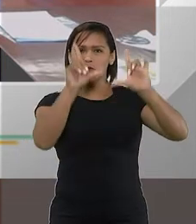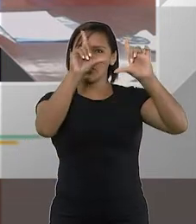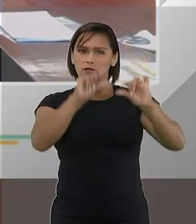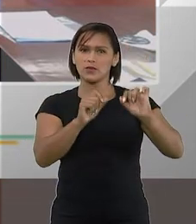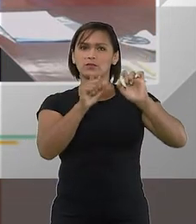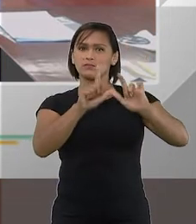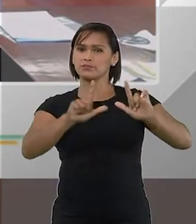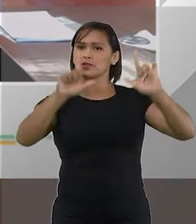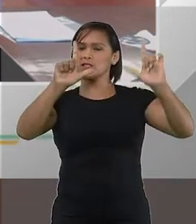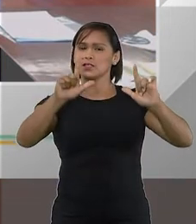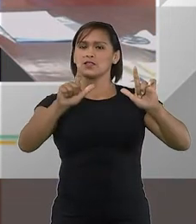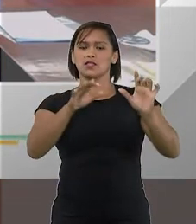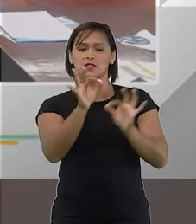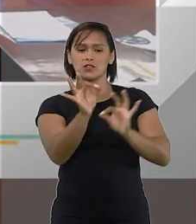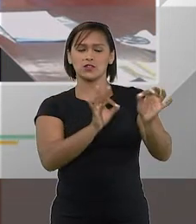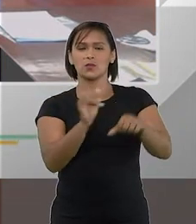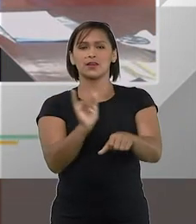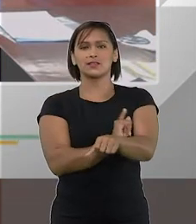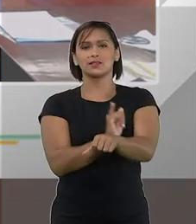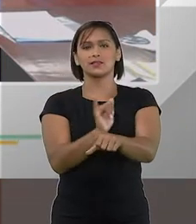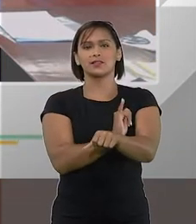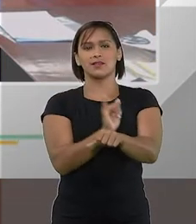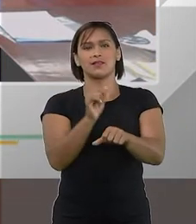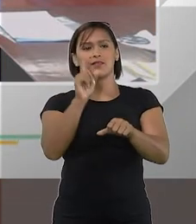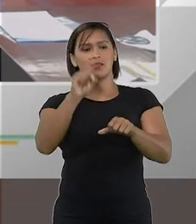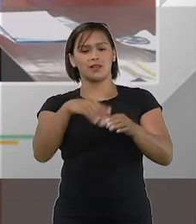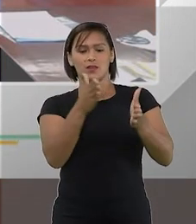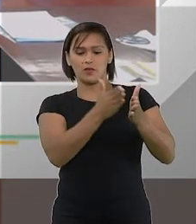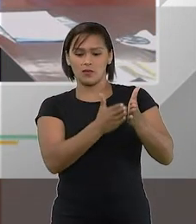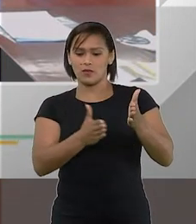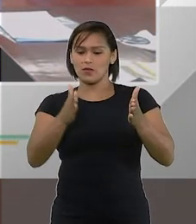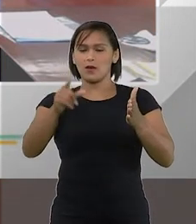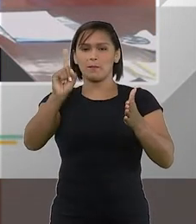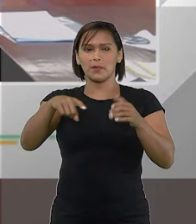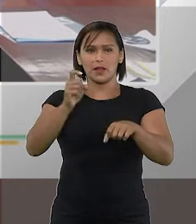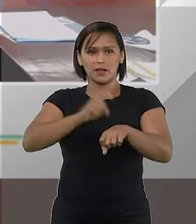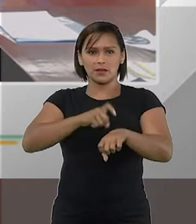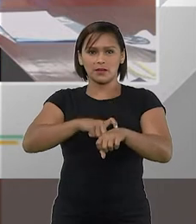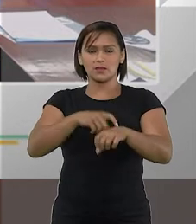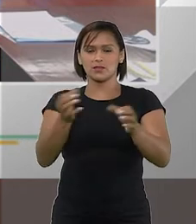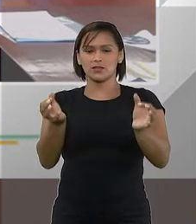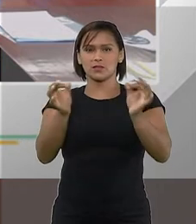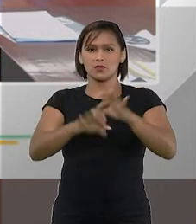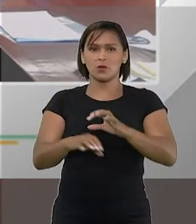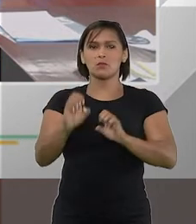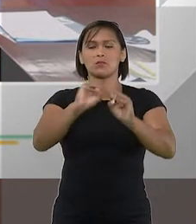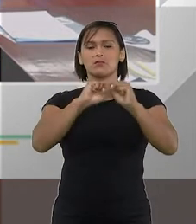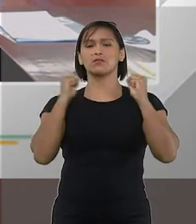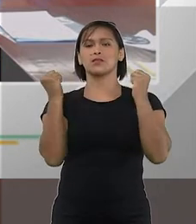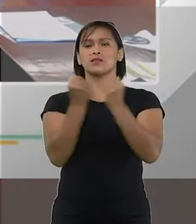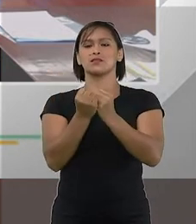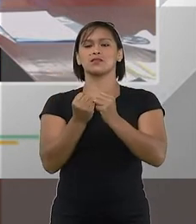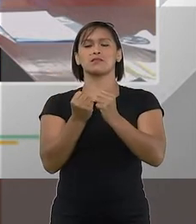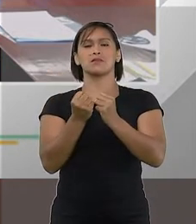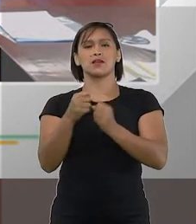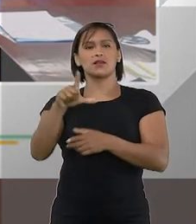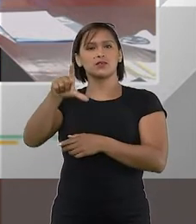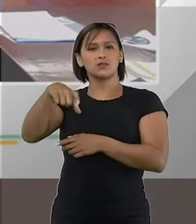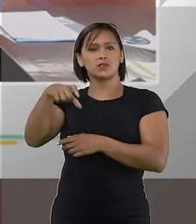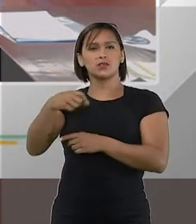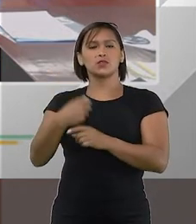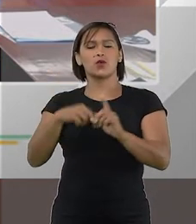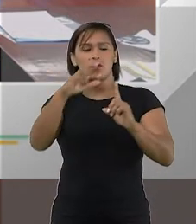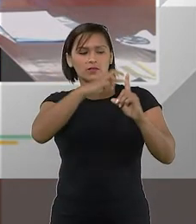apresentação de um plano de recuperação no prazo e a sua subotação pela Assembleia Geral dos Credores